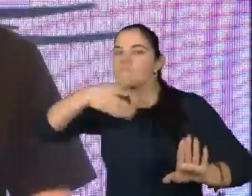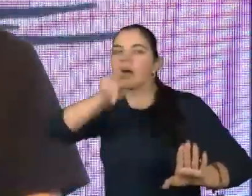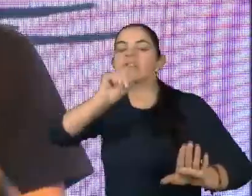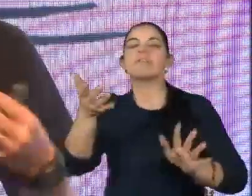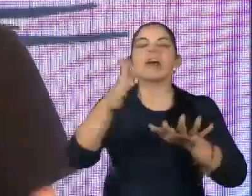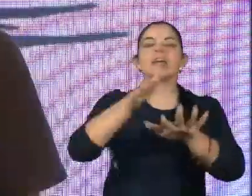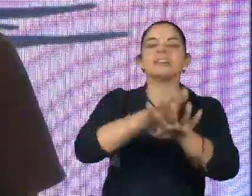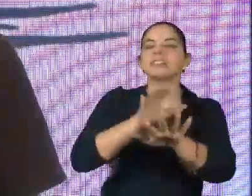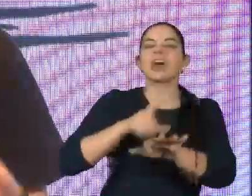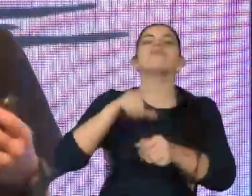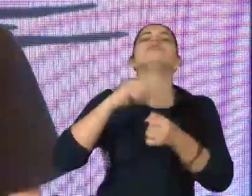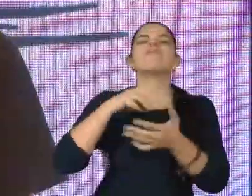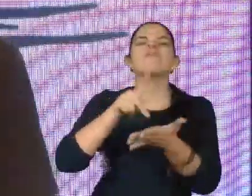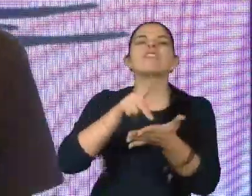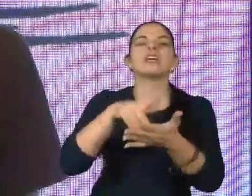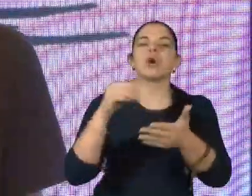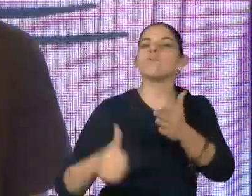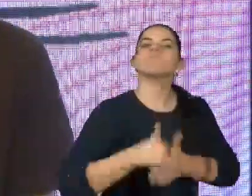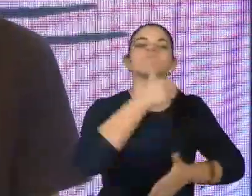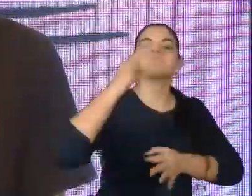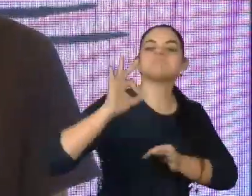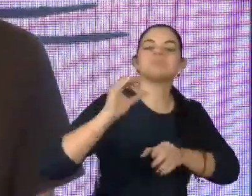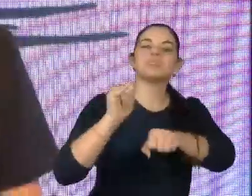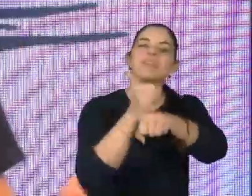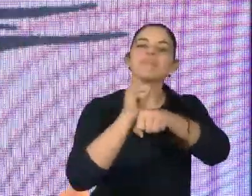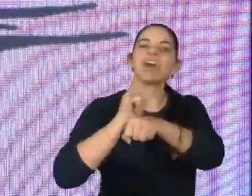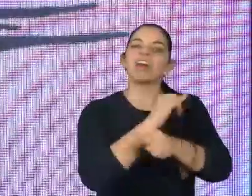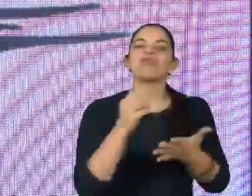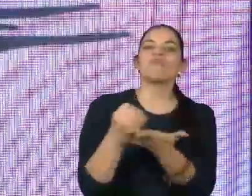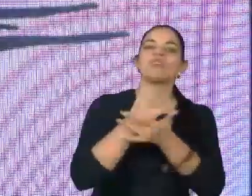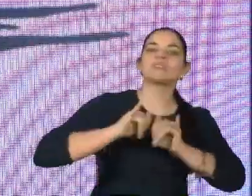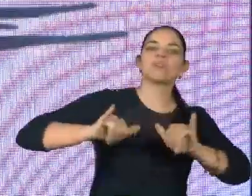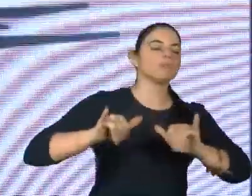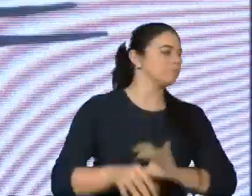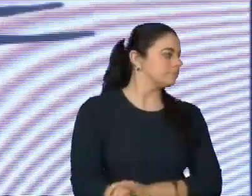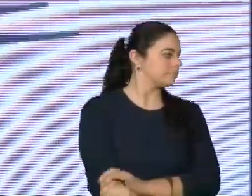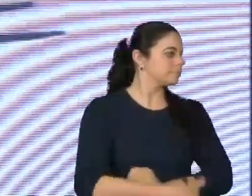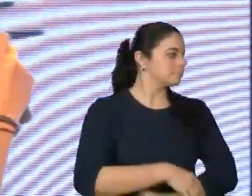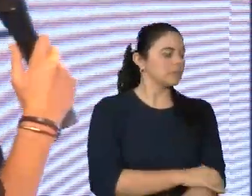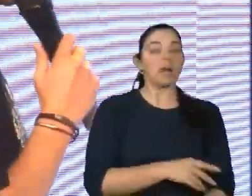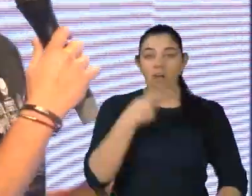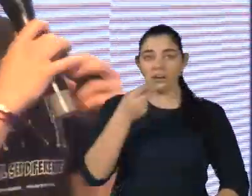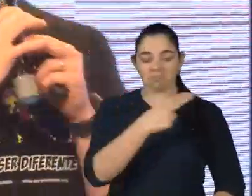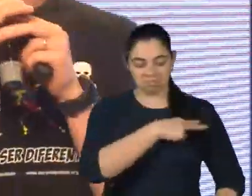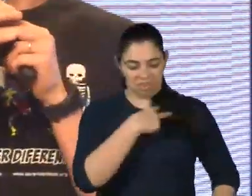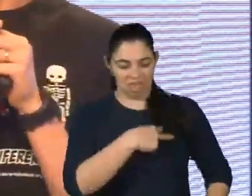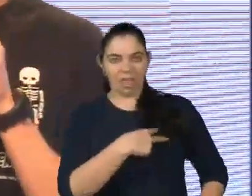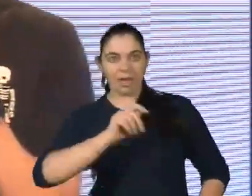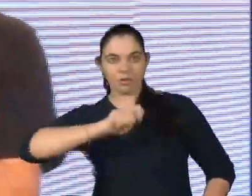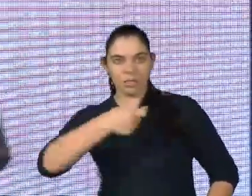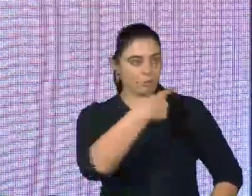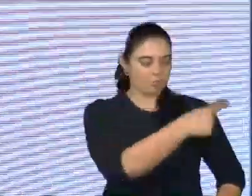é uma excelente estratégia de inovação. Henri, você está